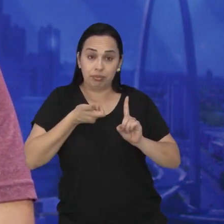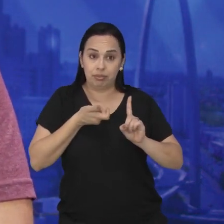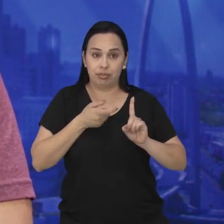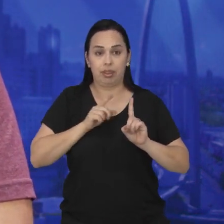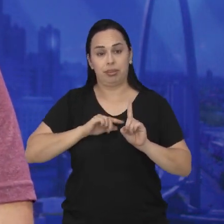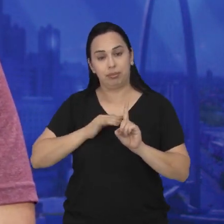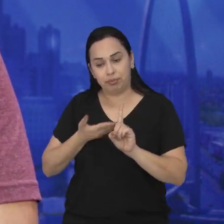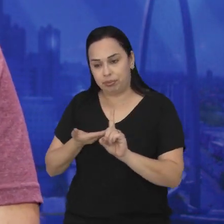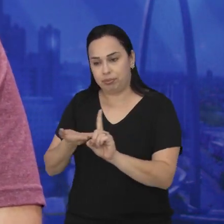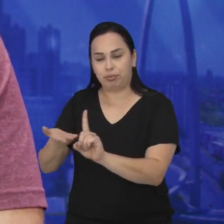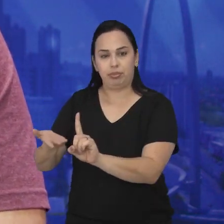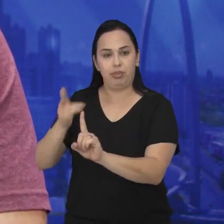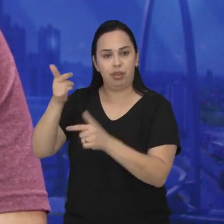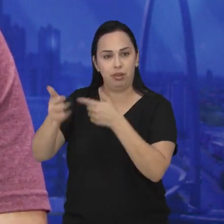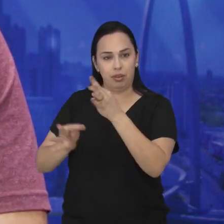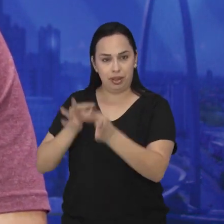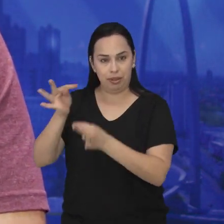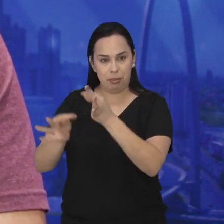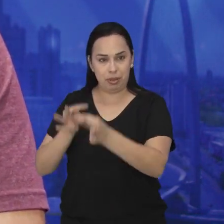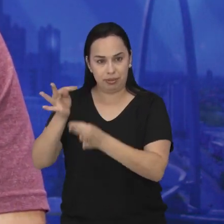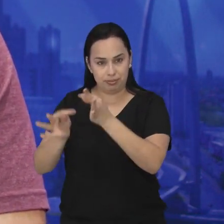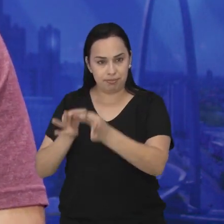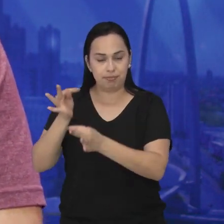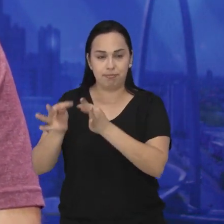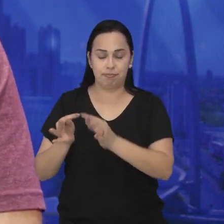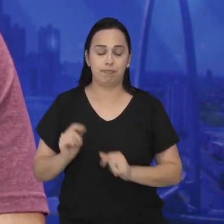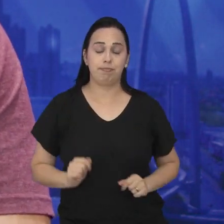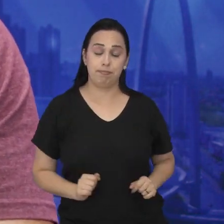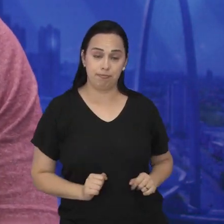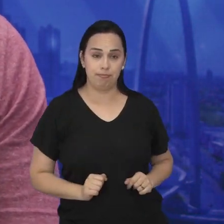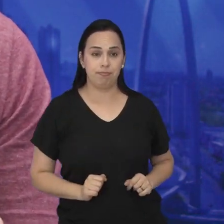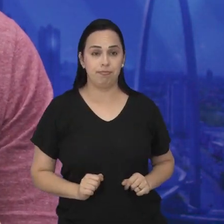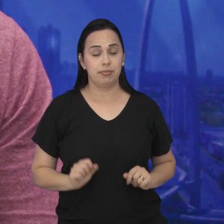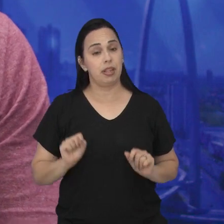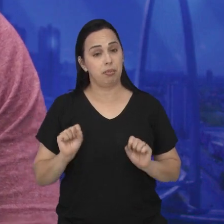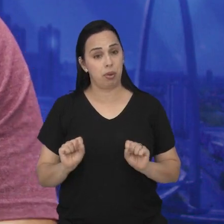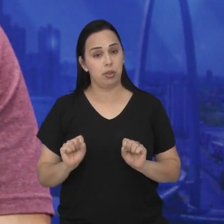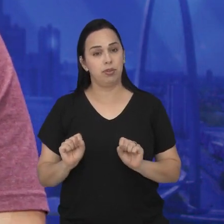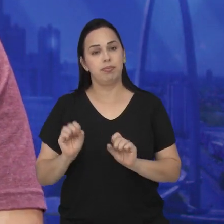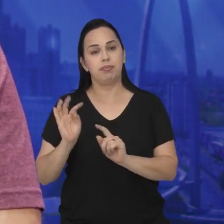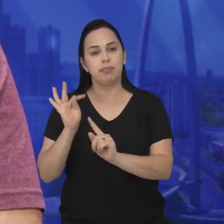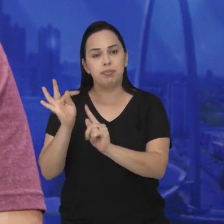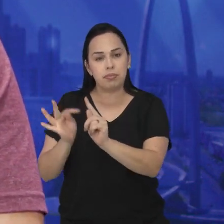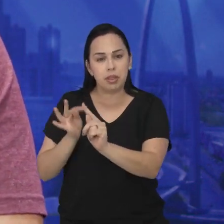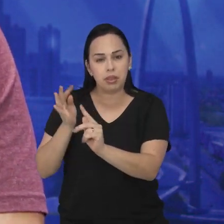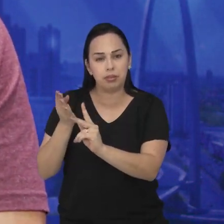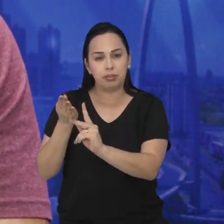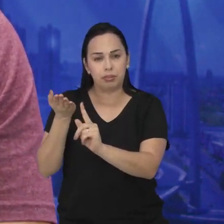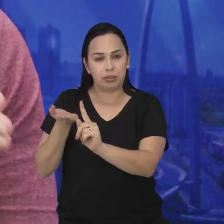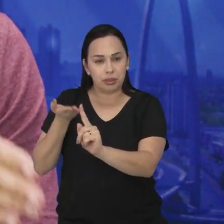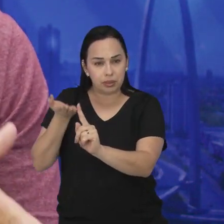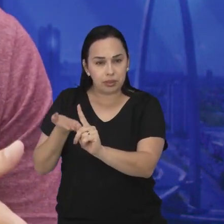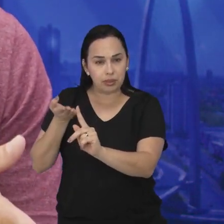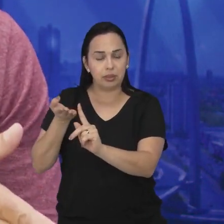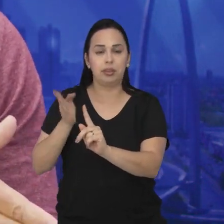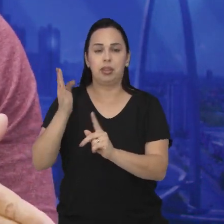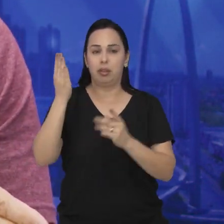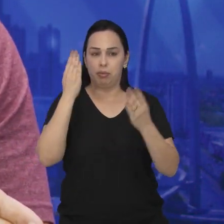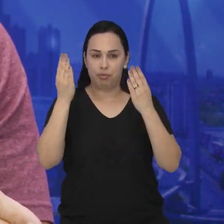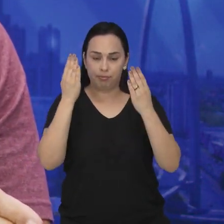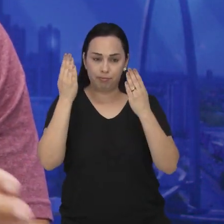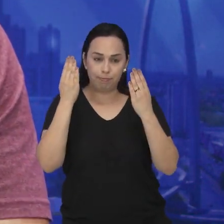vai ser dirigida para um tratamento. Esse tratamento poderá ser feito em leitos